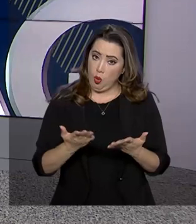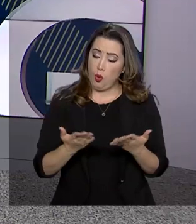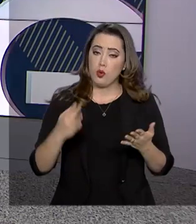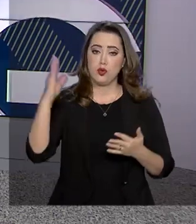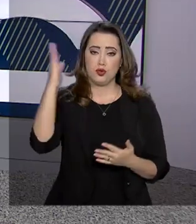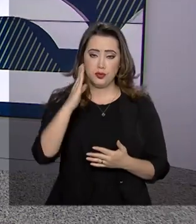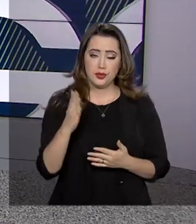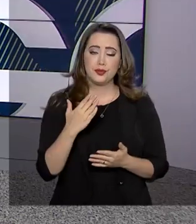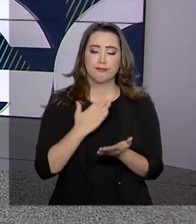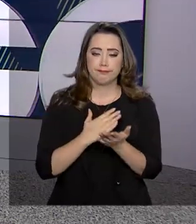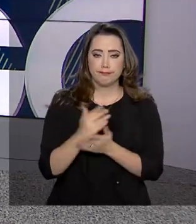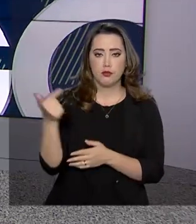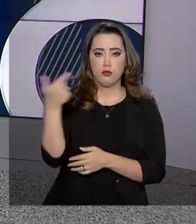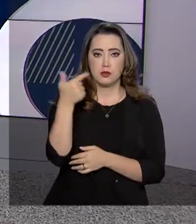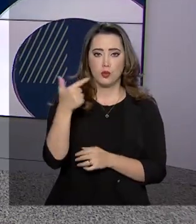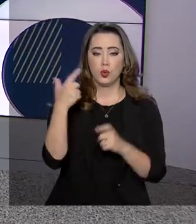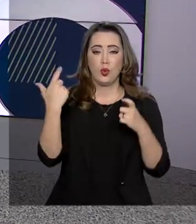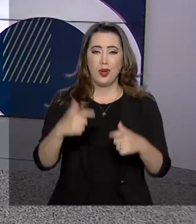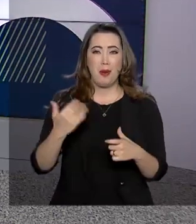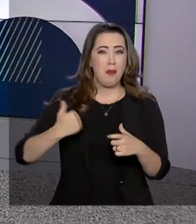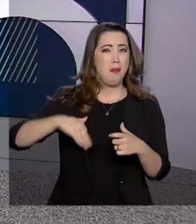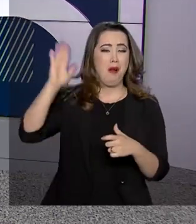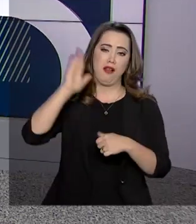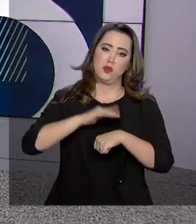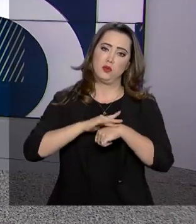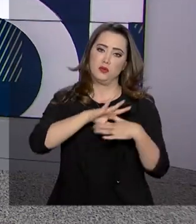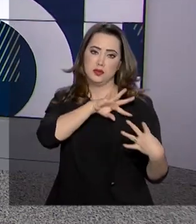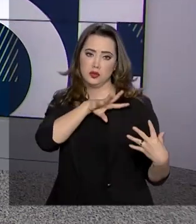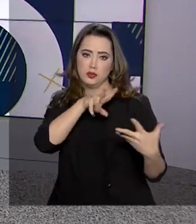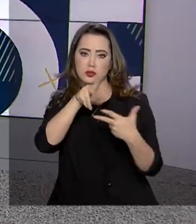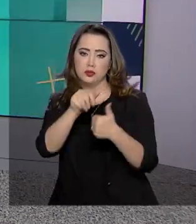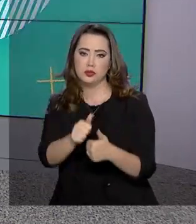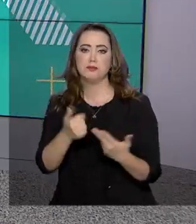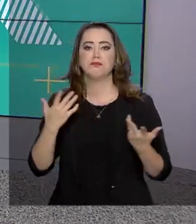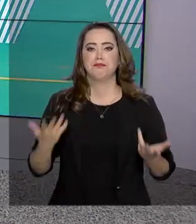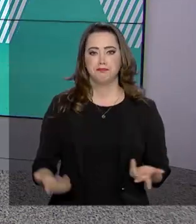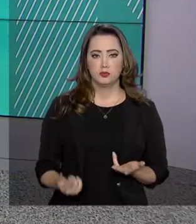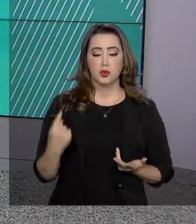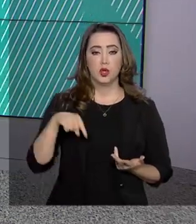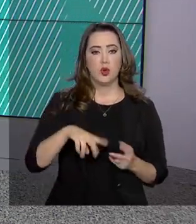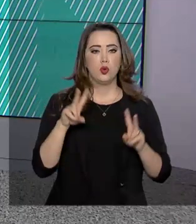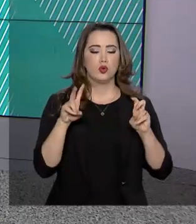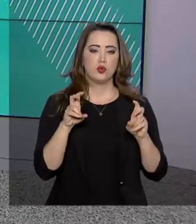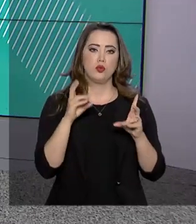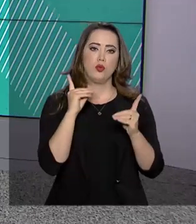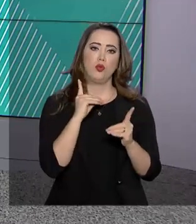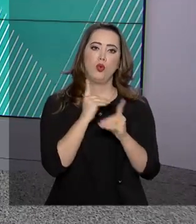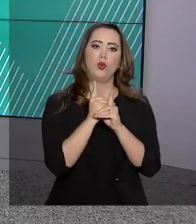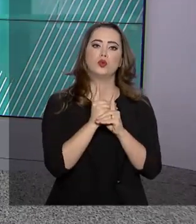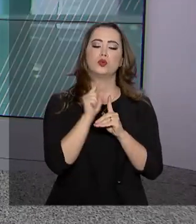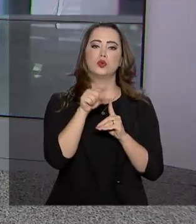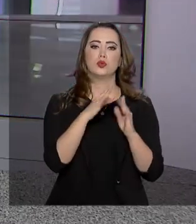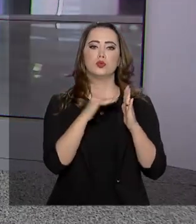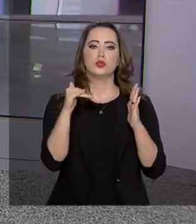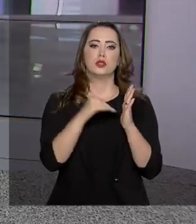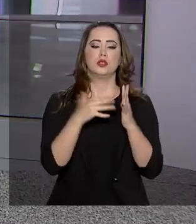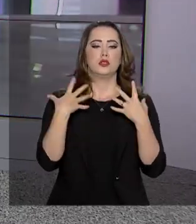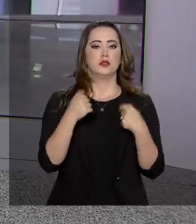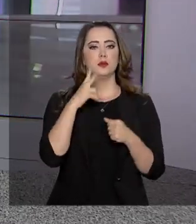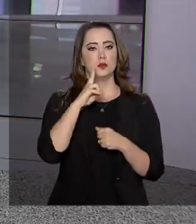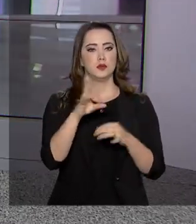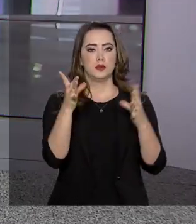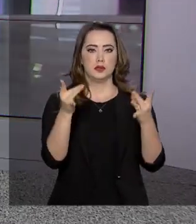mundial da ranceníase. E hoje o assunto foi tema de um encontro no Palácio do Planalto. E é para lá que nós vamos ao vivo com a repórter